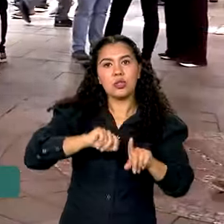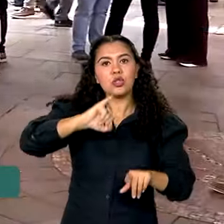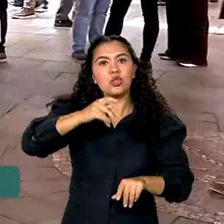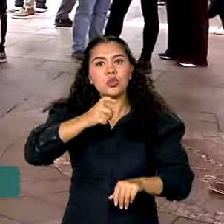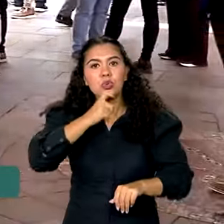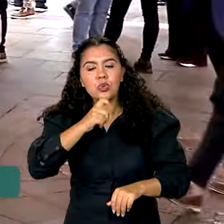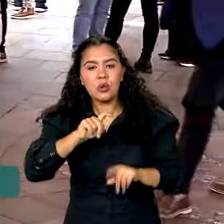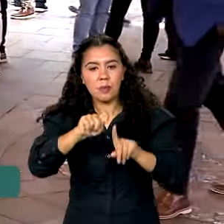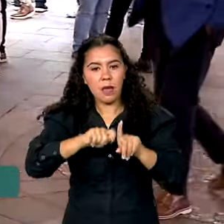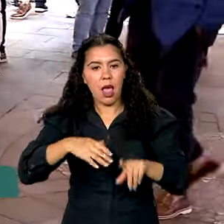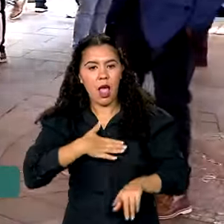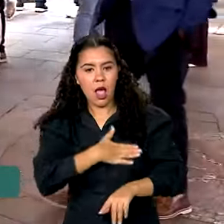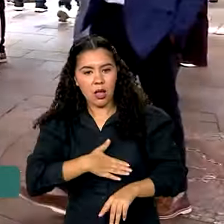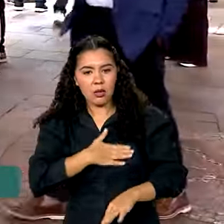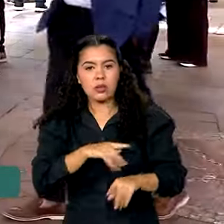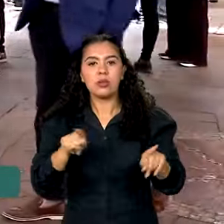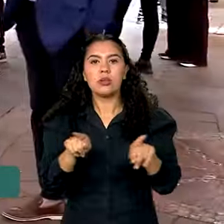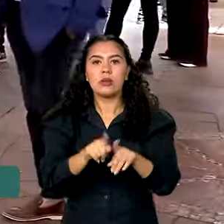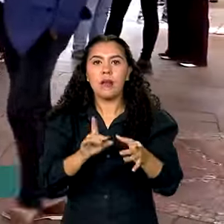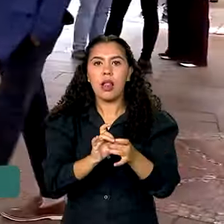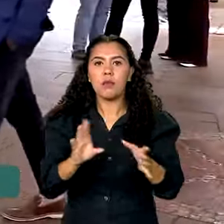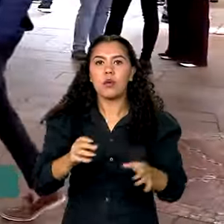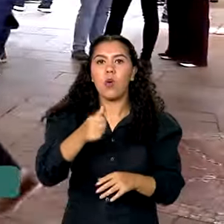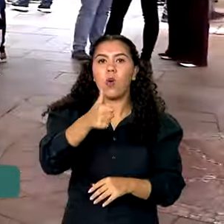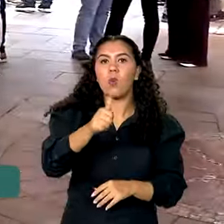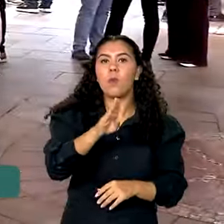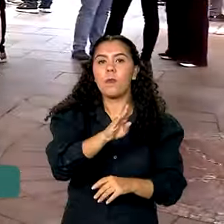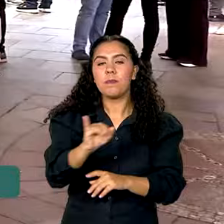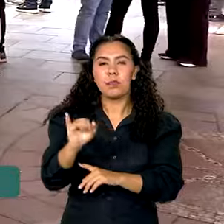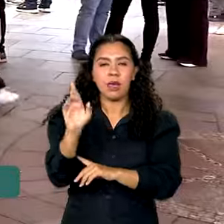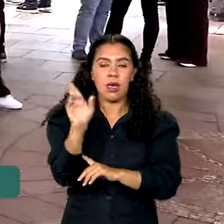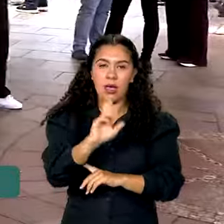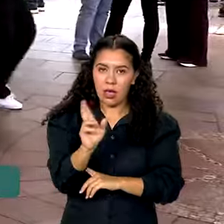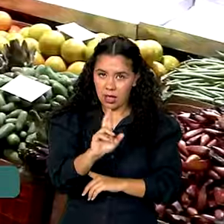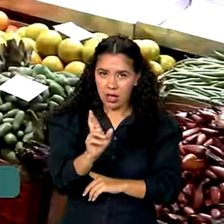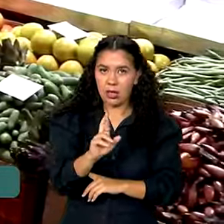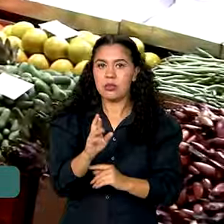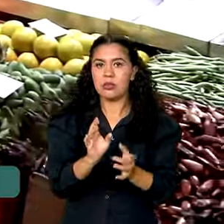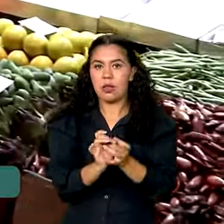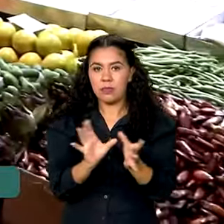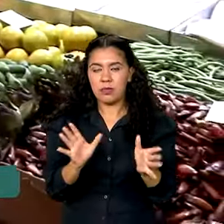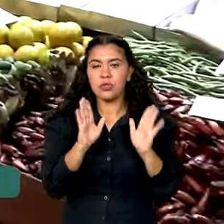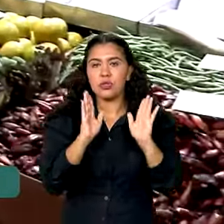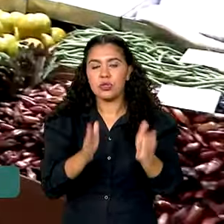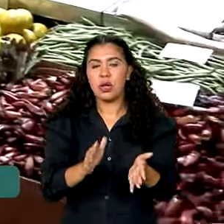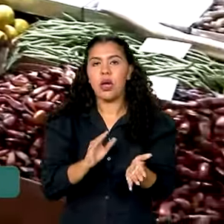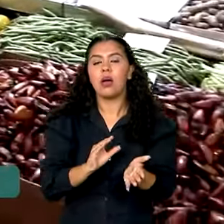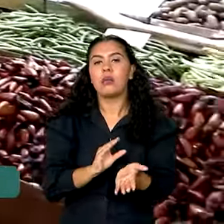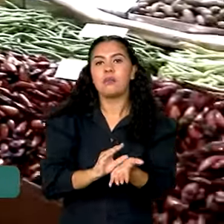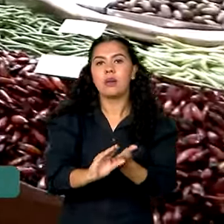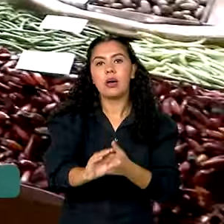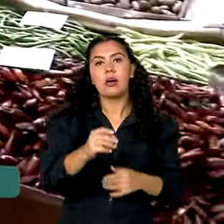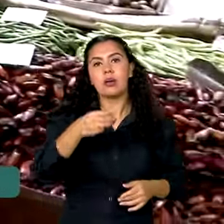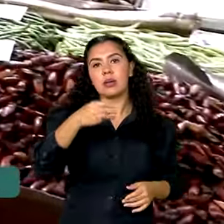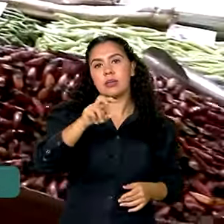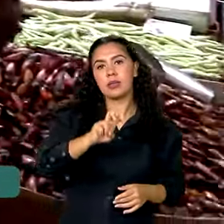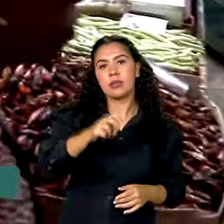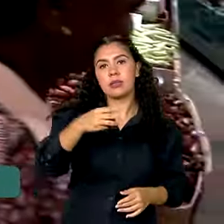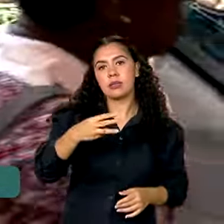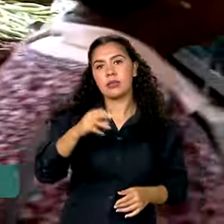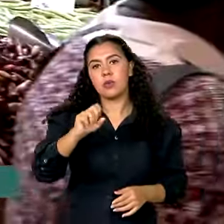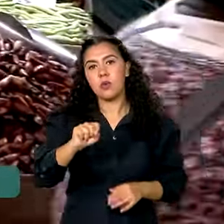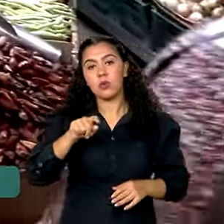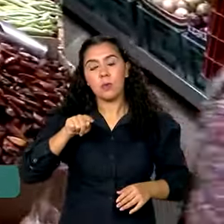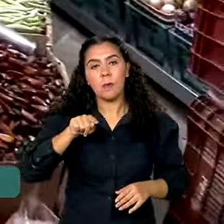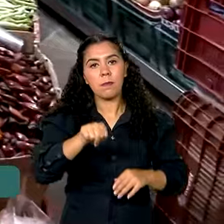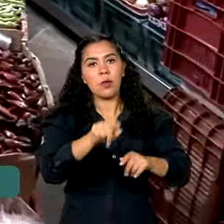Além disso, foram liberados 1 bilhão e 700 milhões de reais para 538 mil trabalhadores que